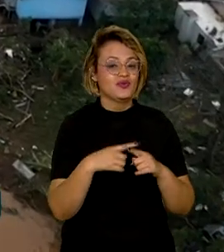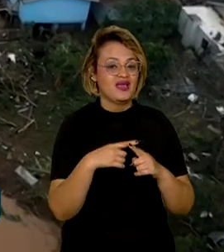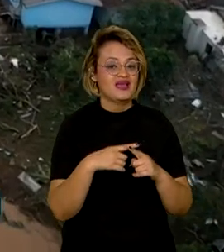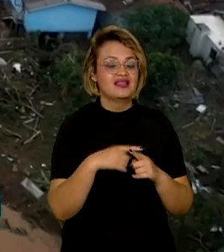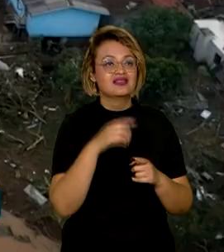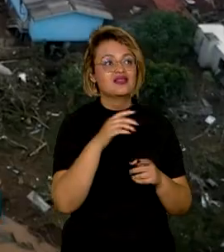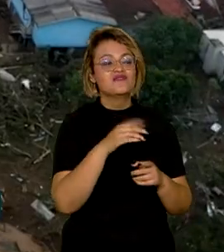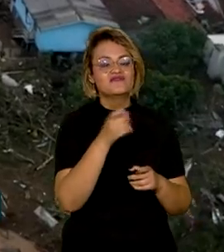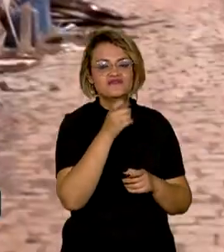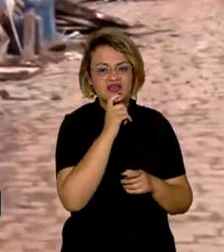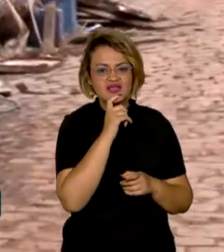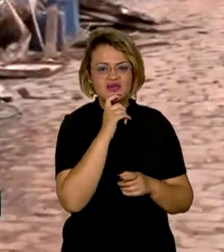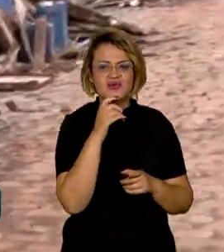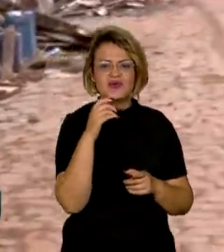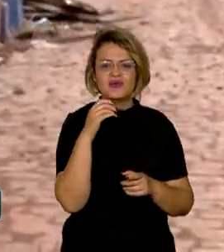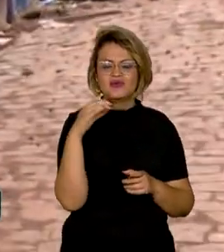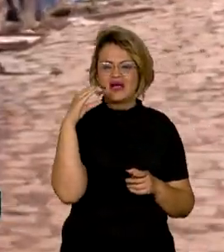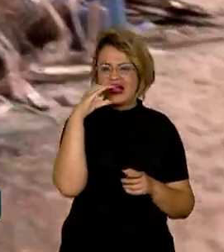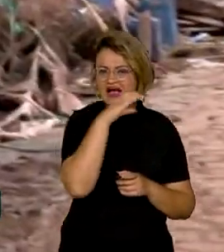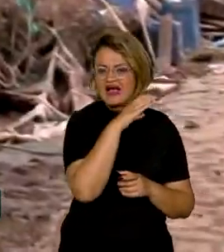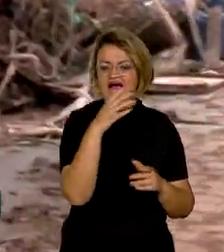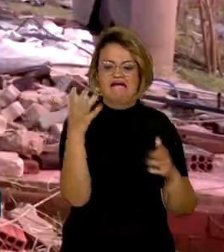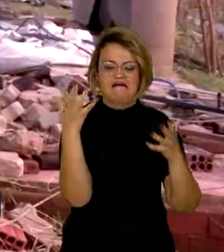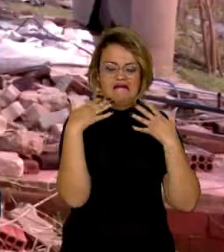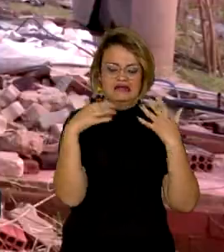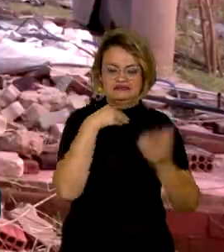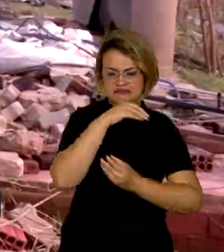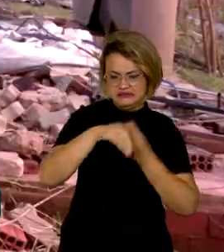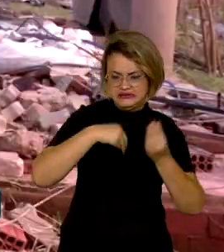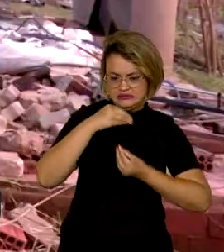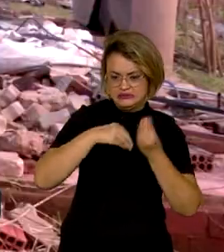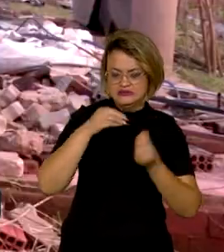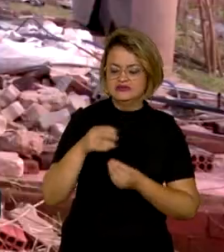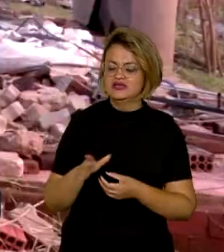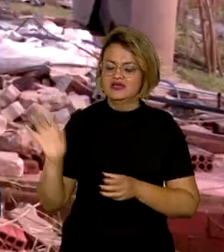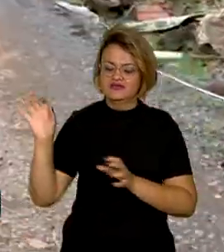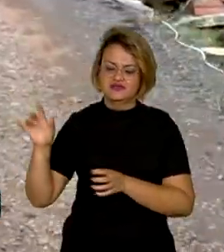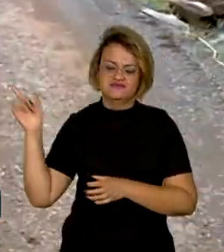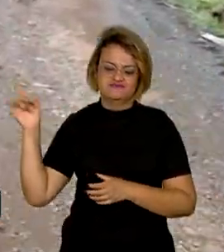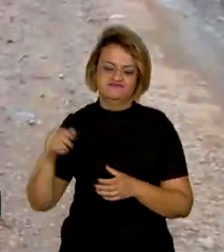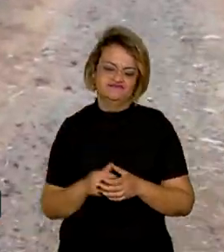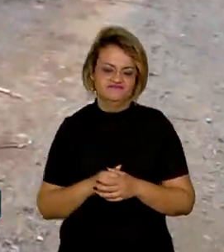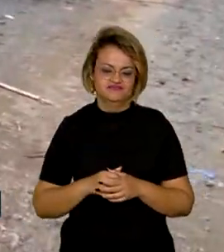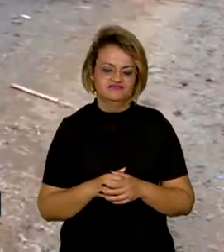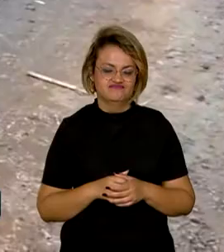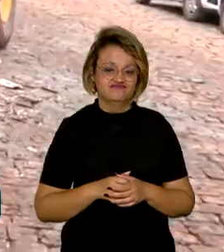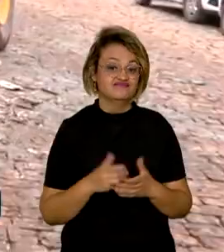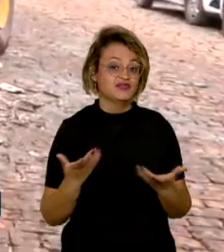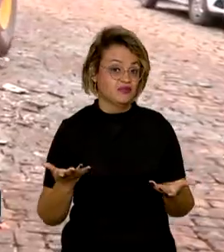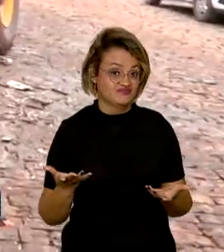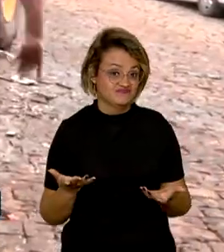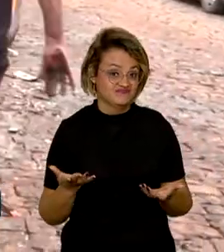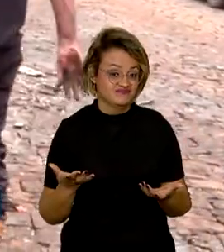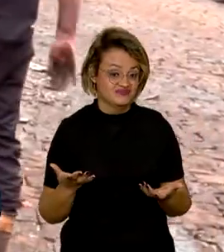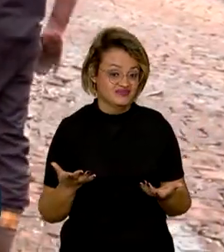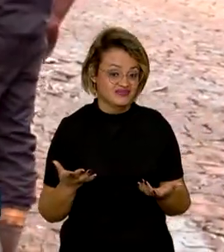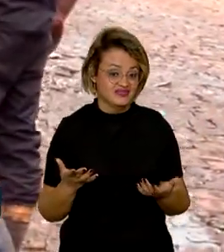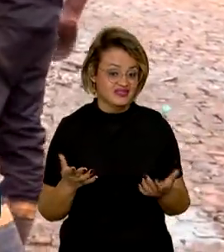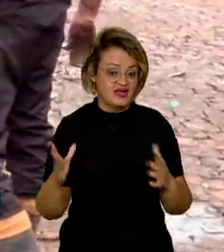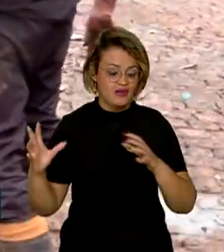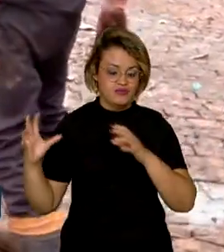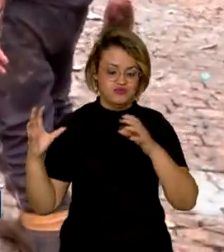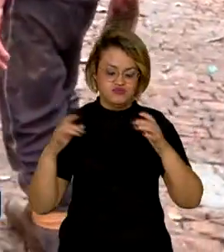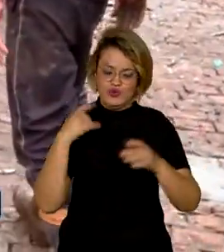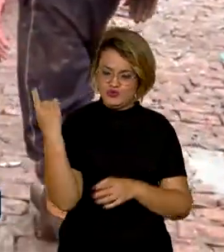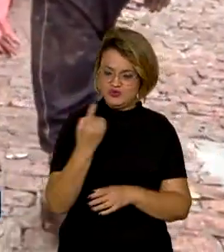de temperatura e umidade entre o continente e as águas do mar próximas à costa. Ou seja, o deslocamento do